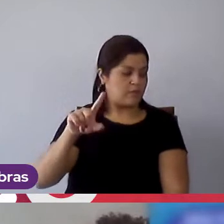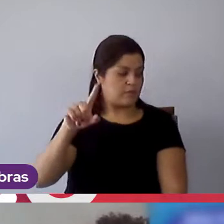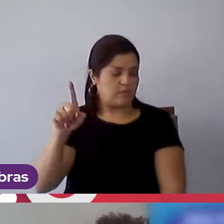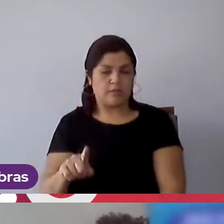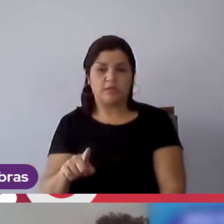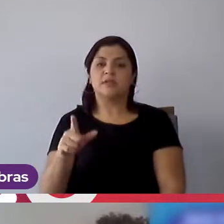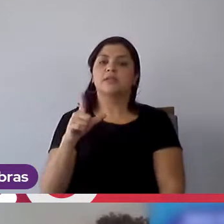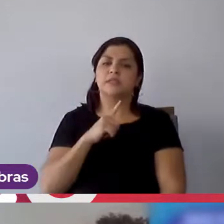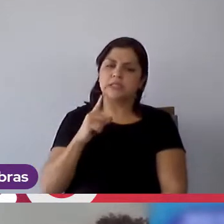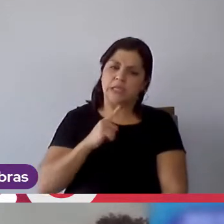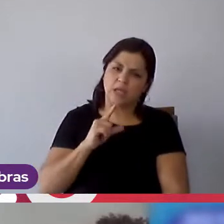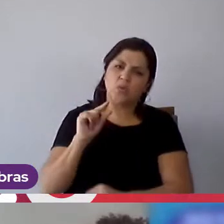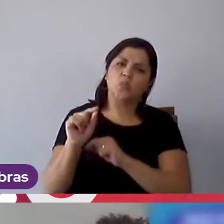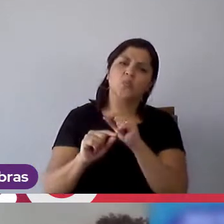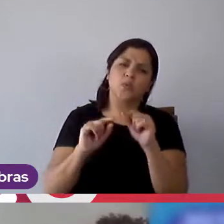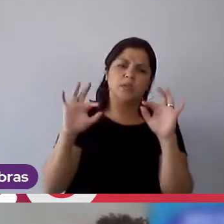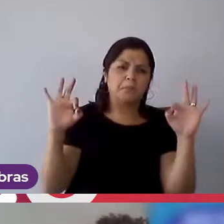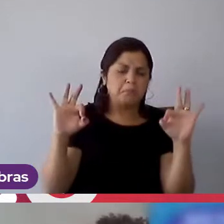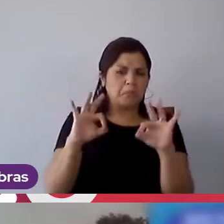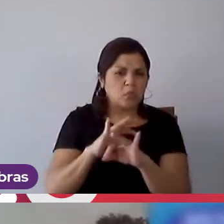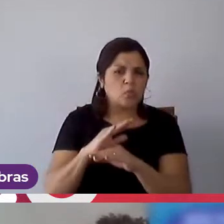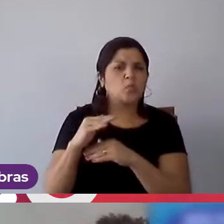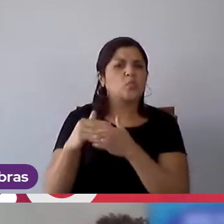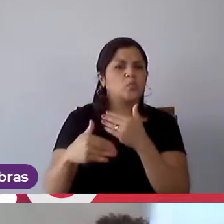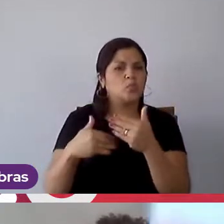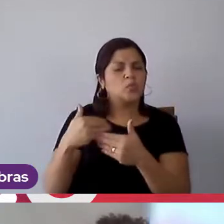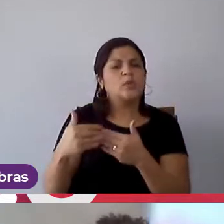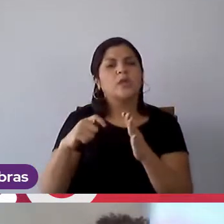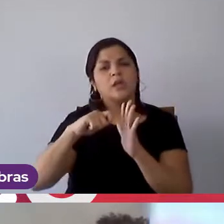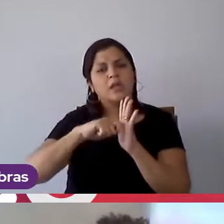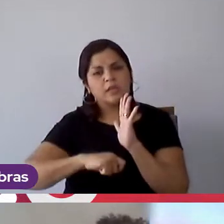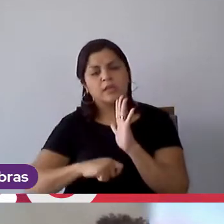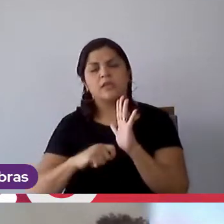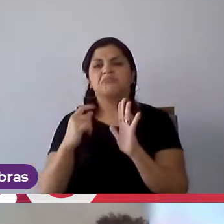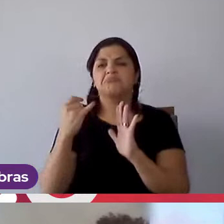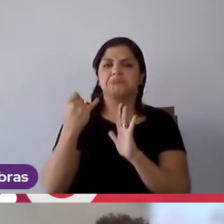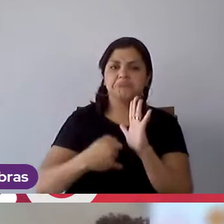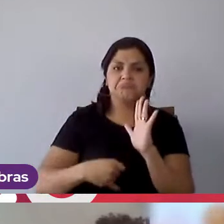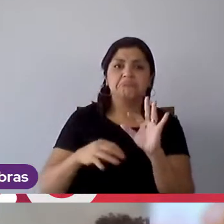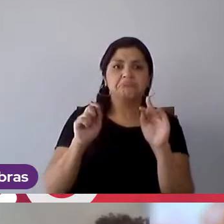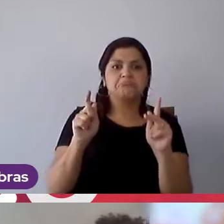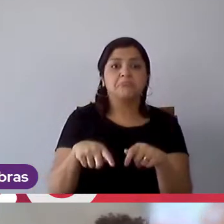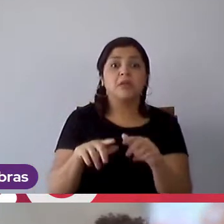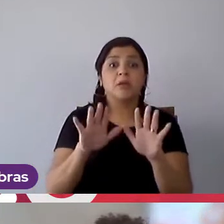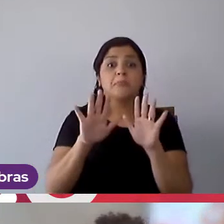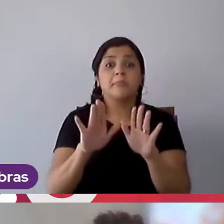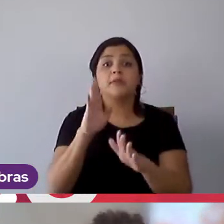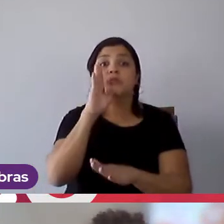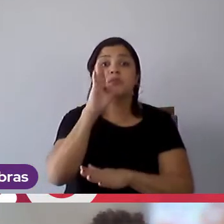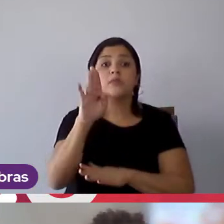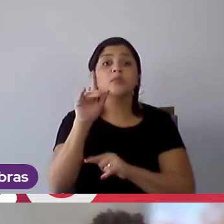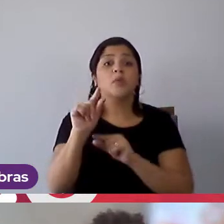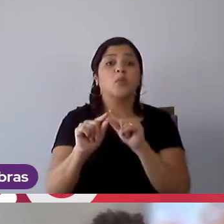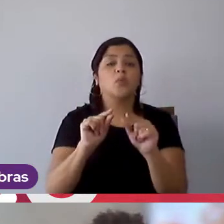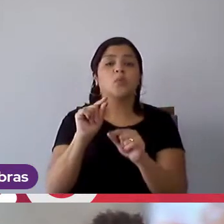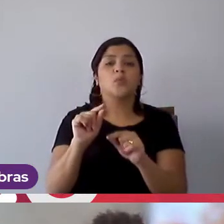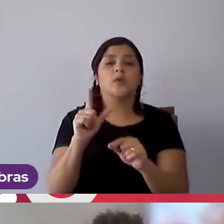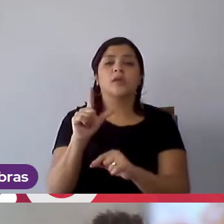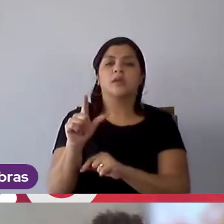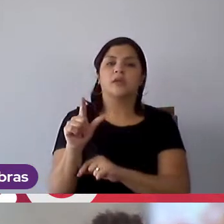a gente tem todo o processo de cadastro, de inscrição, mas acho que o principal momento do processo